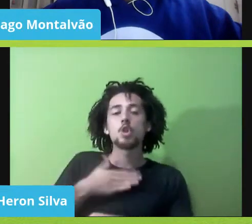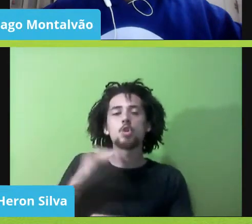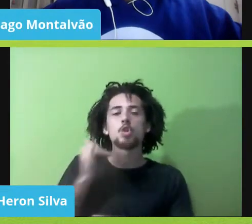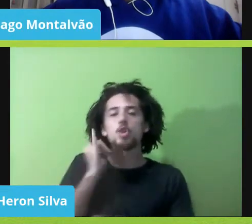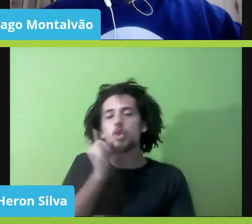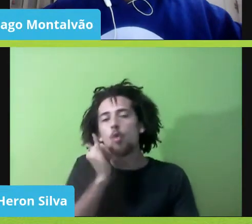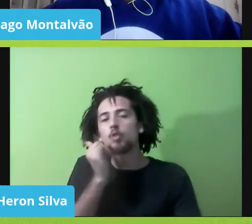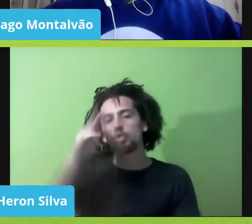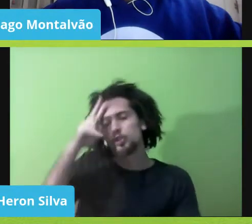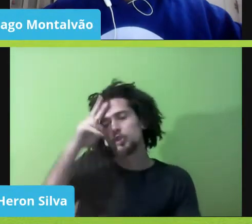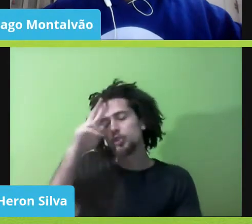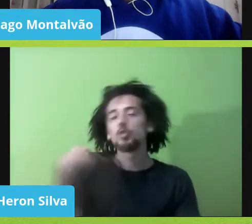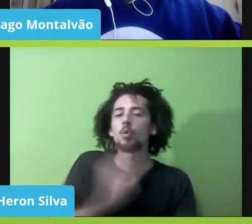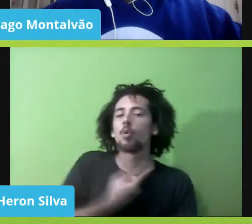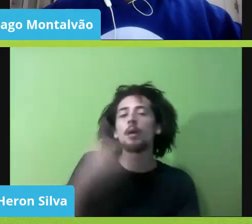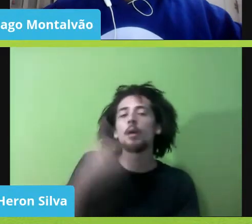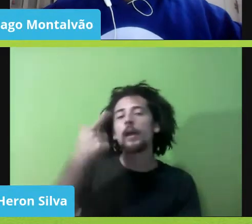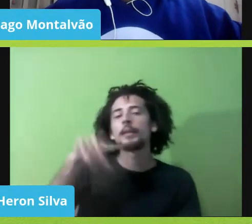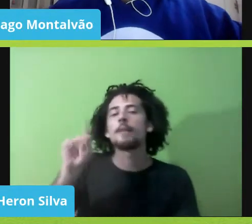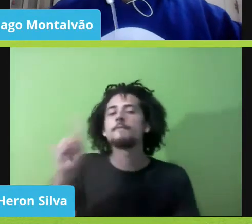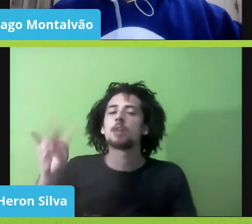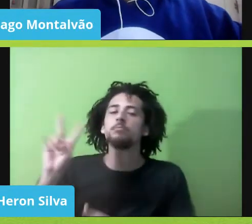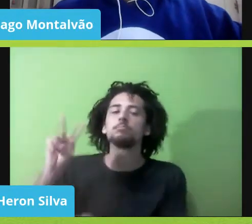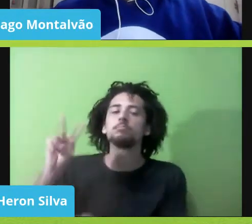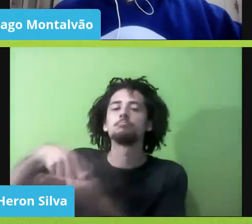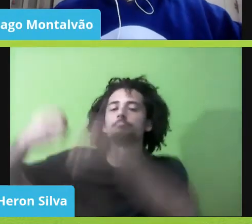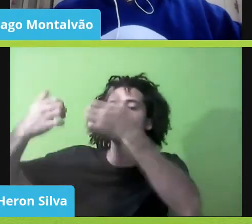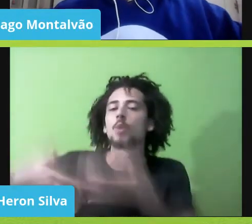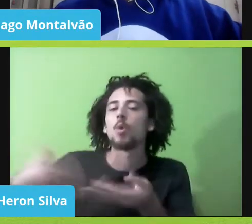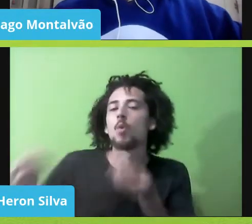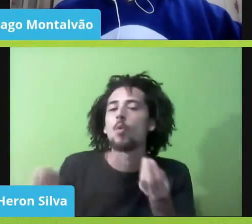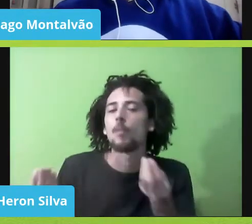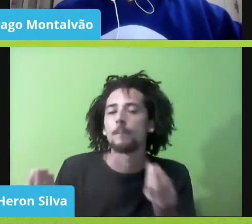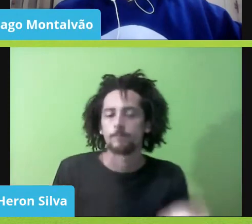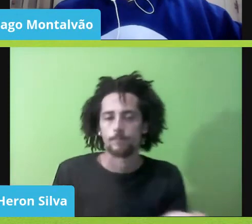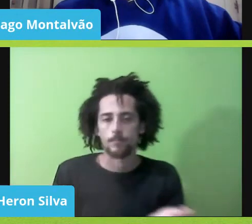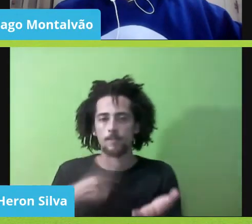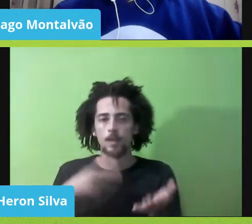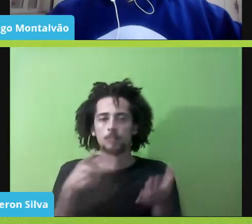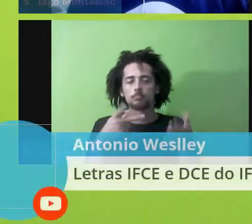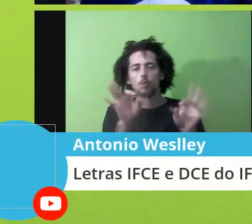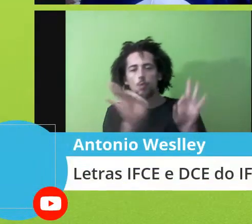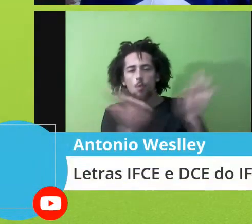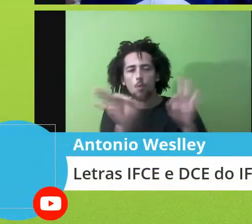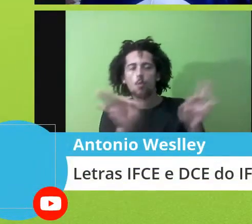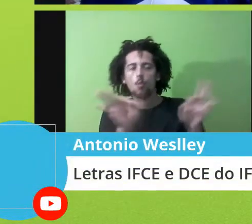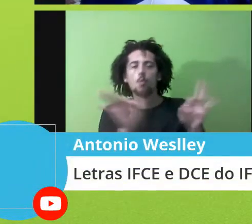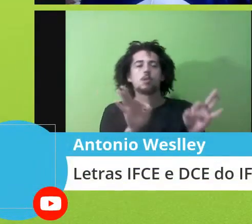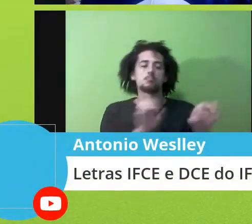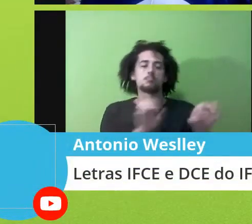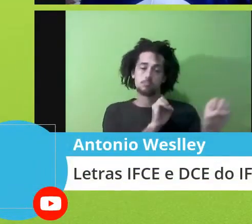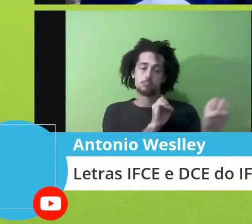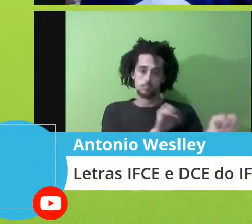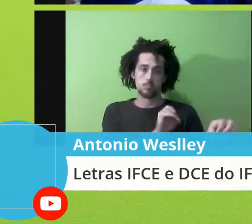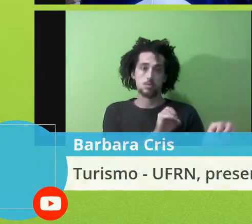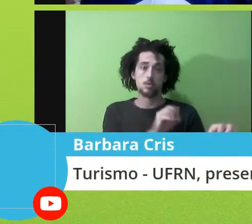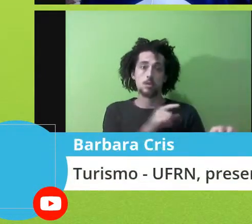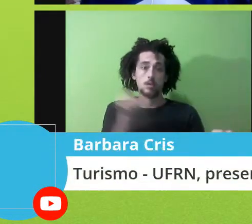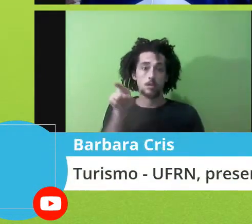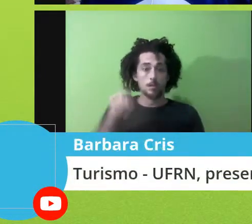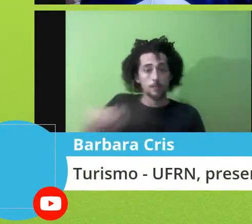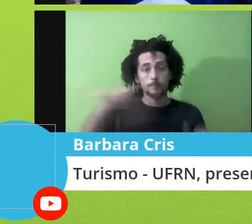começa a se desenhar essa educação, eles começam a lutar muito por, é, material